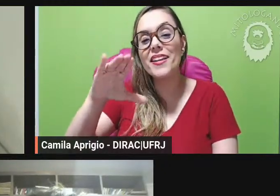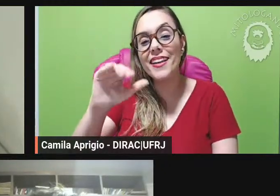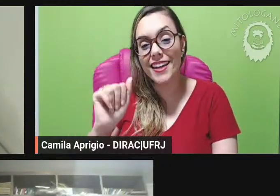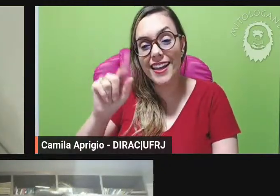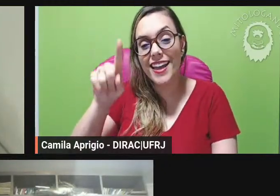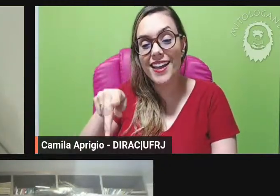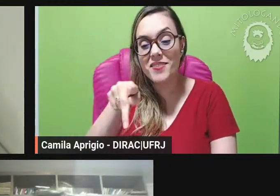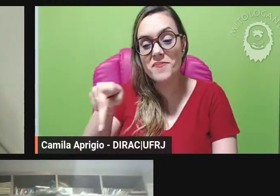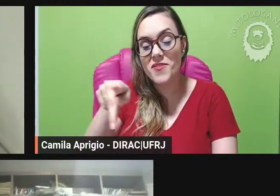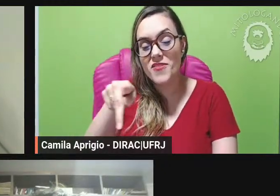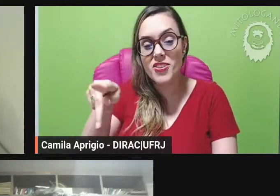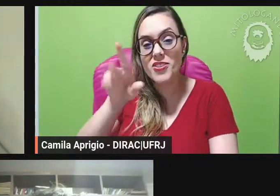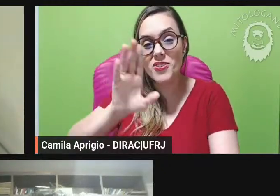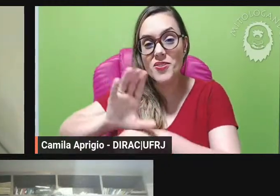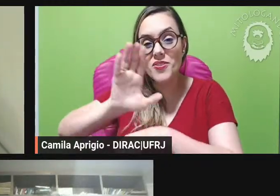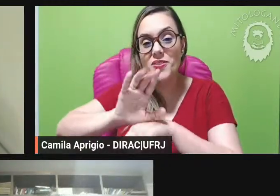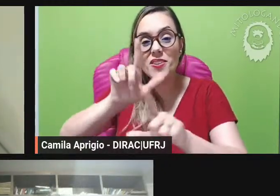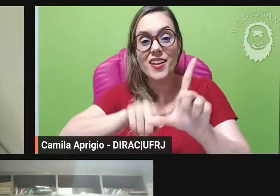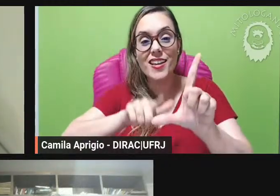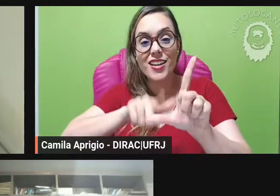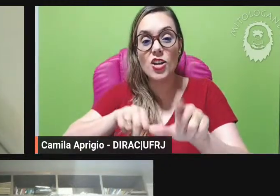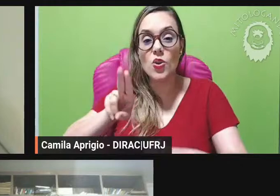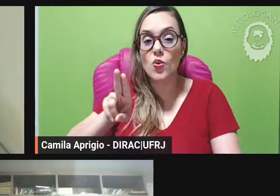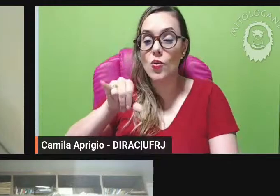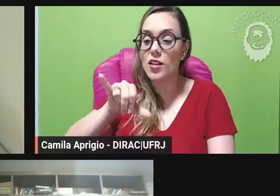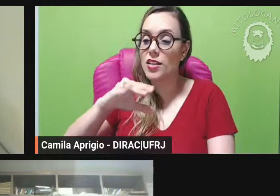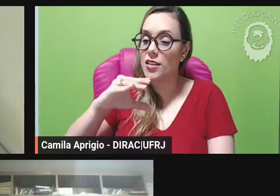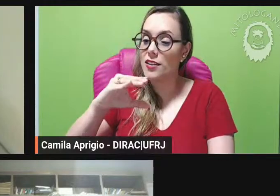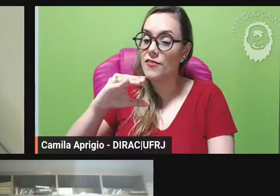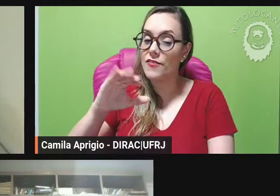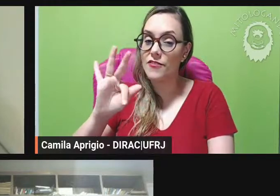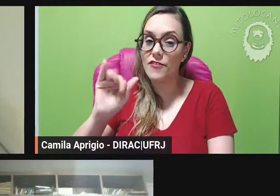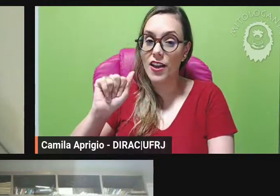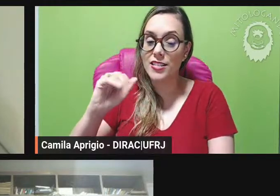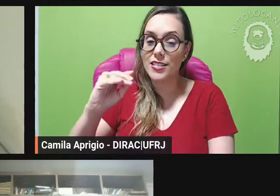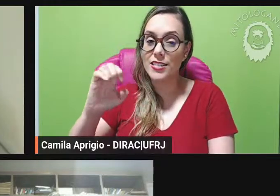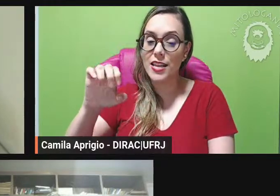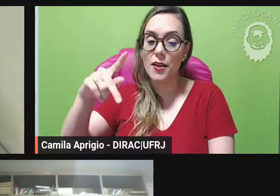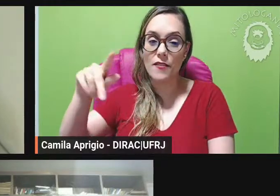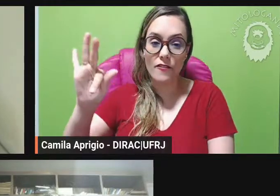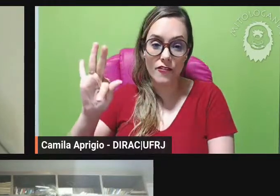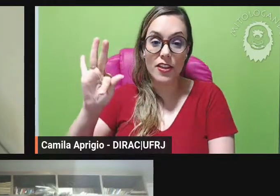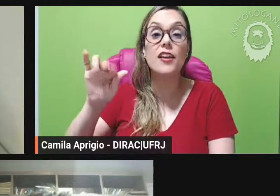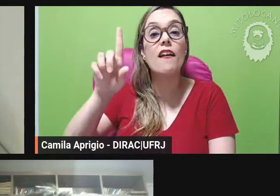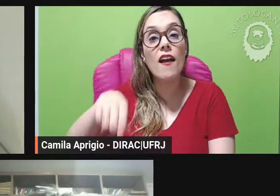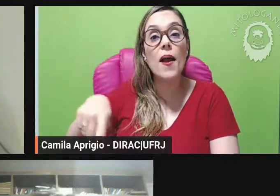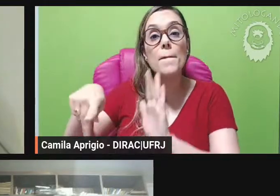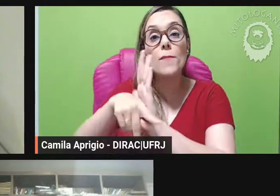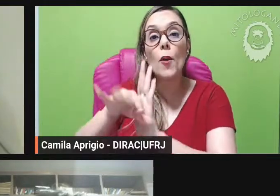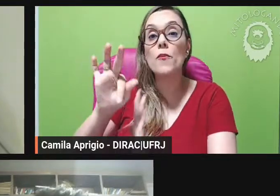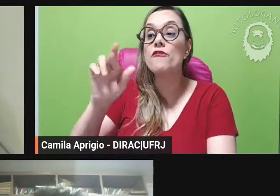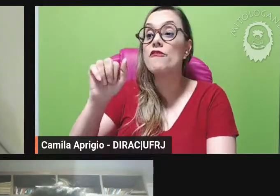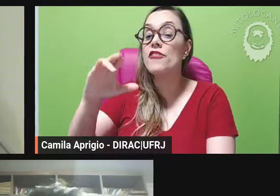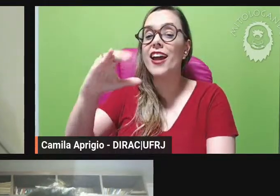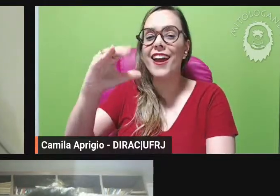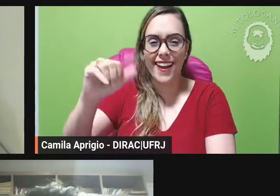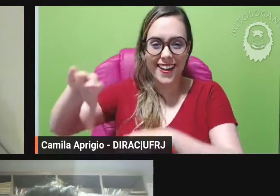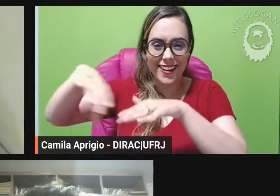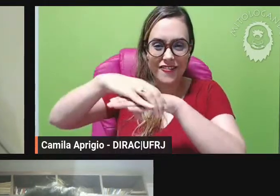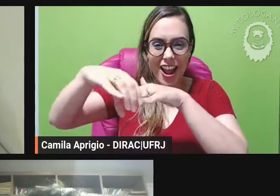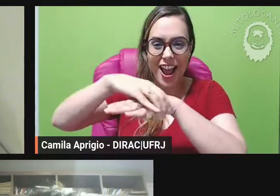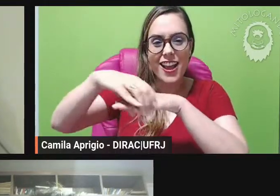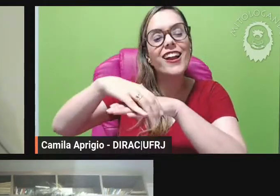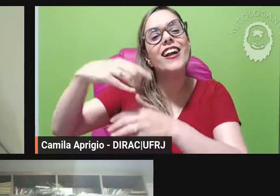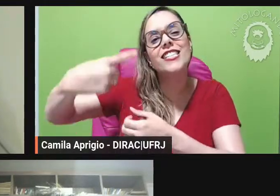letras do Unifacef Centro Universitário Municipal de Franca é mestra e doutora em